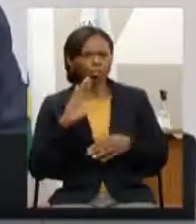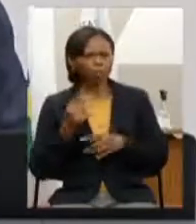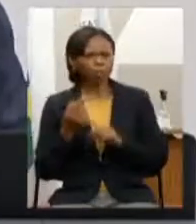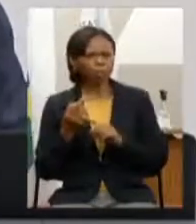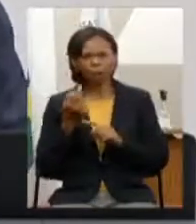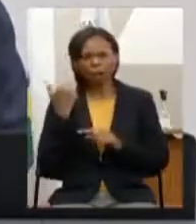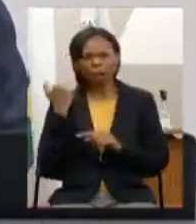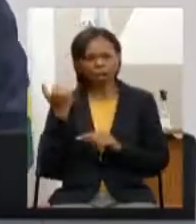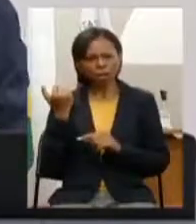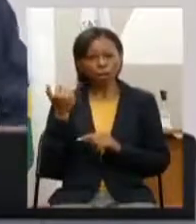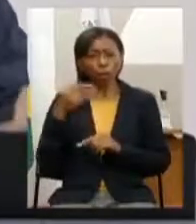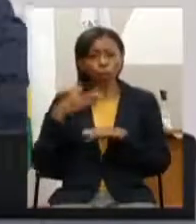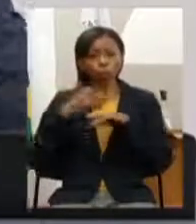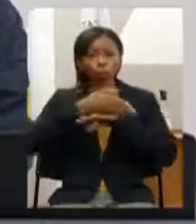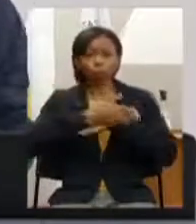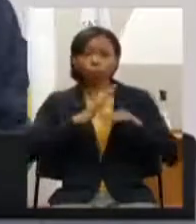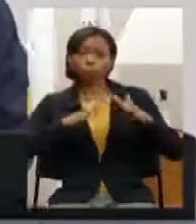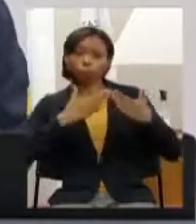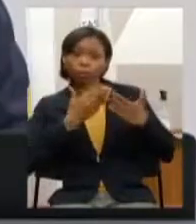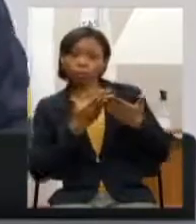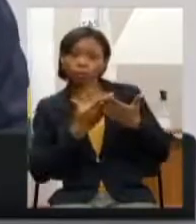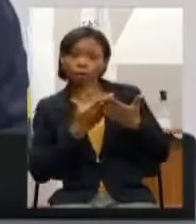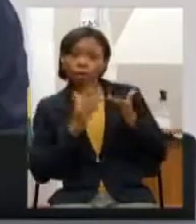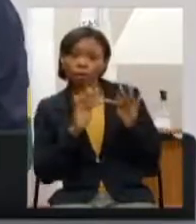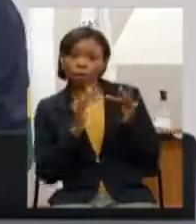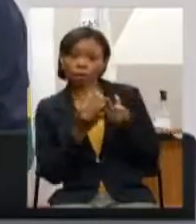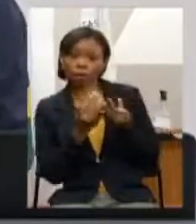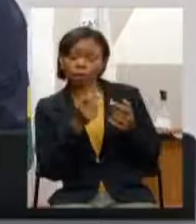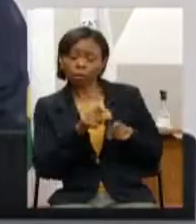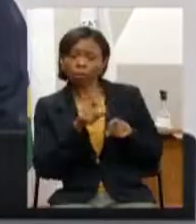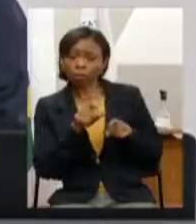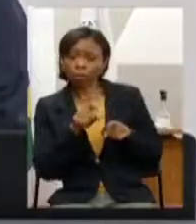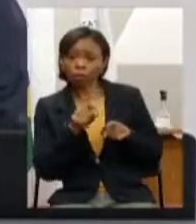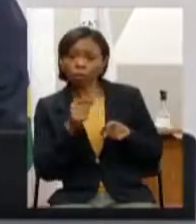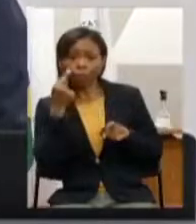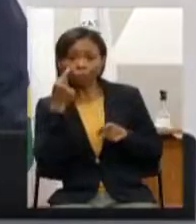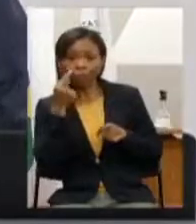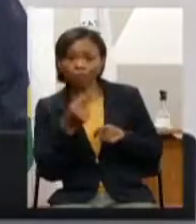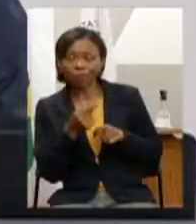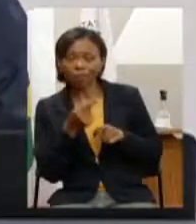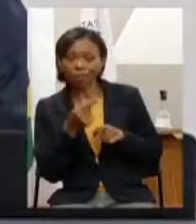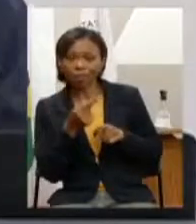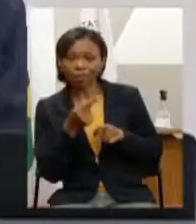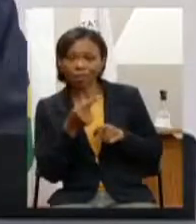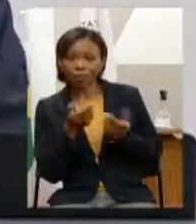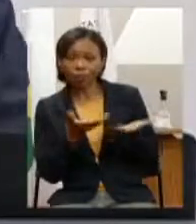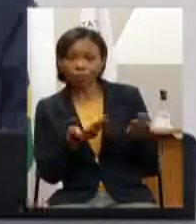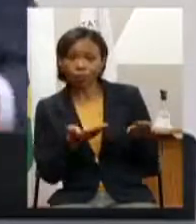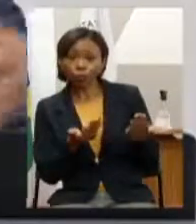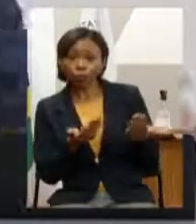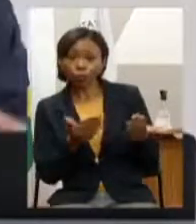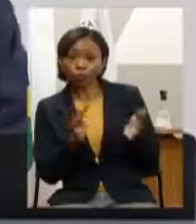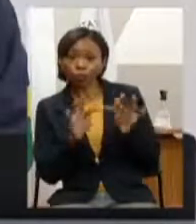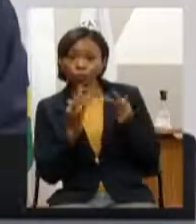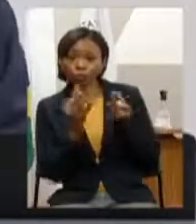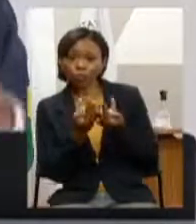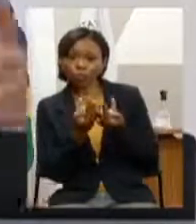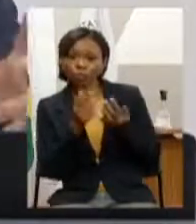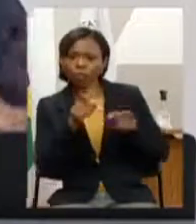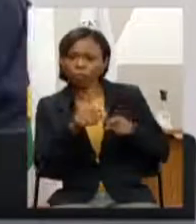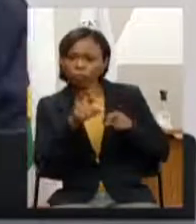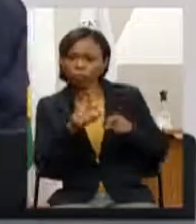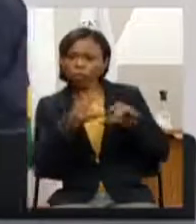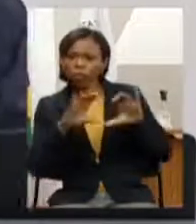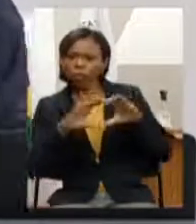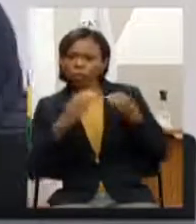dos Aimores vai lá presenciar a mudança na vida daqueles jovens daquelas famílias daquela sociedade daquela comunidade do